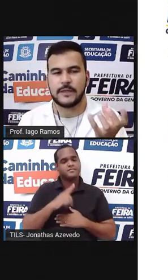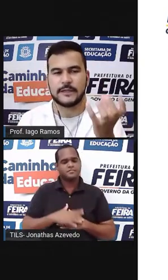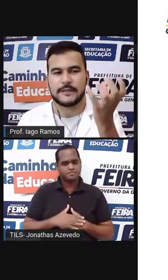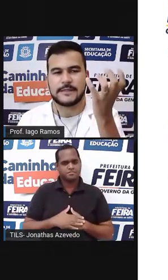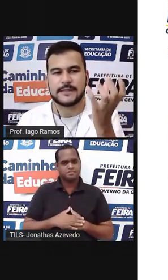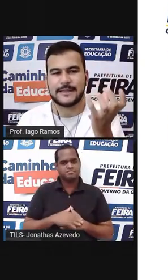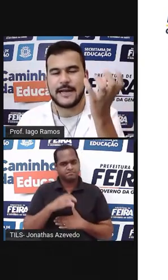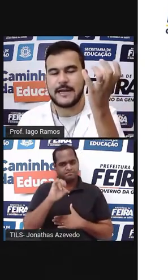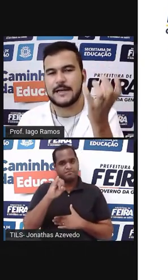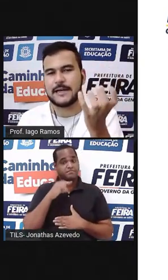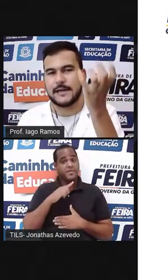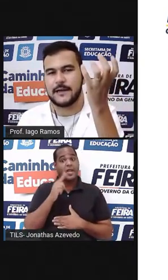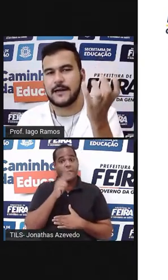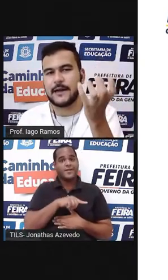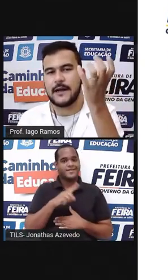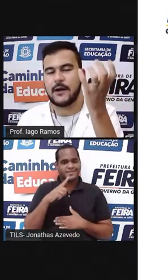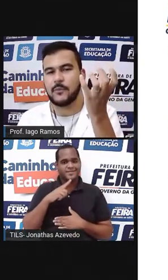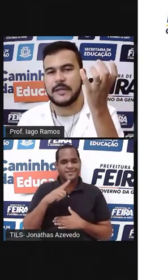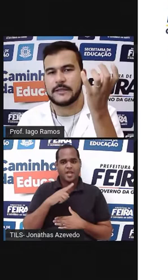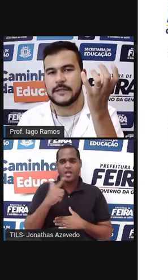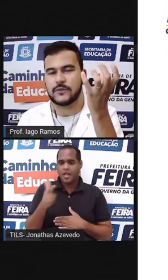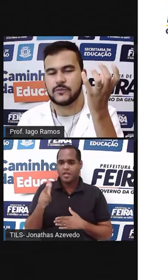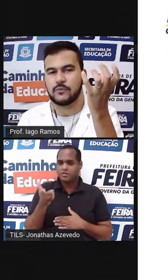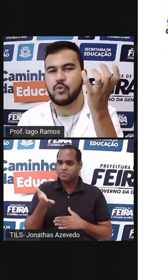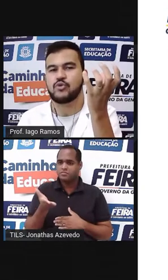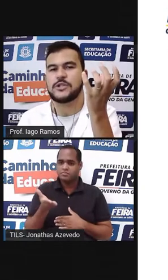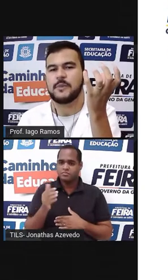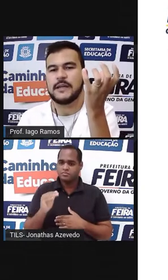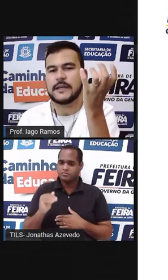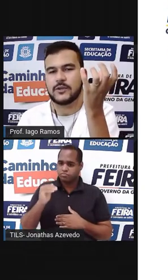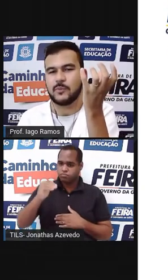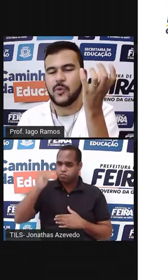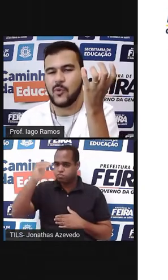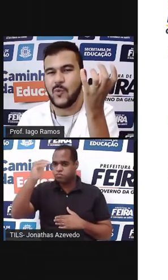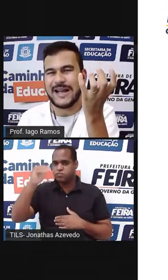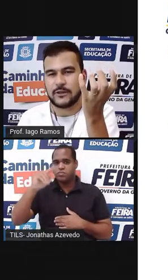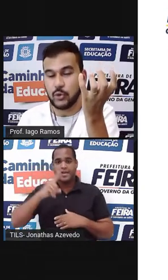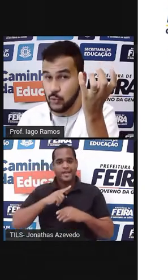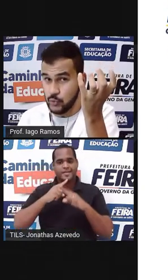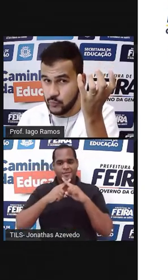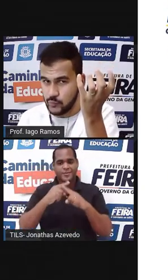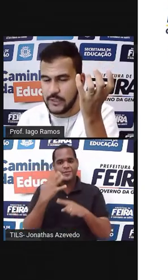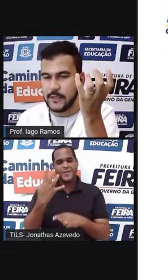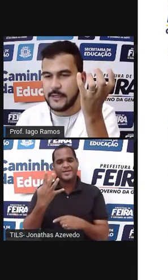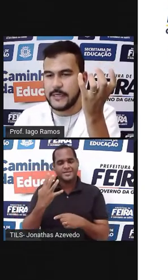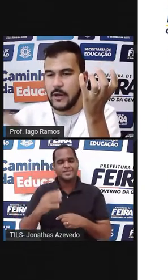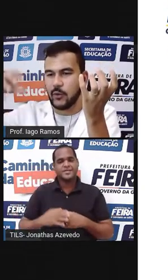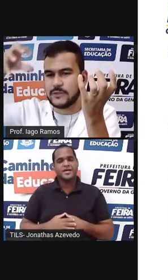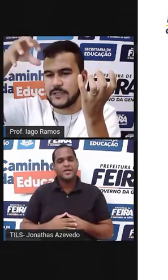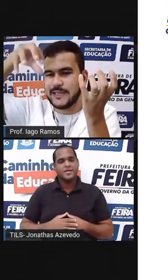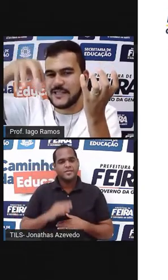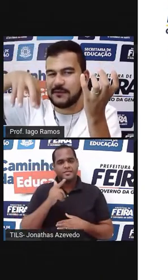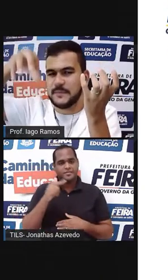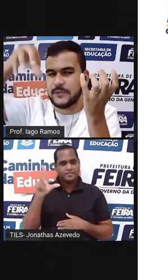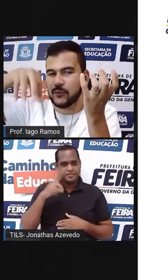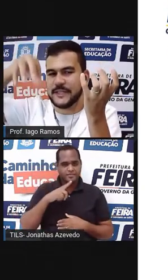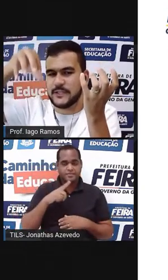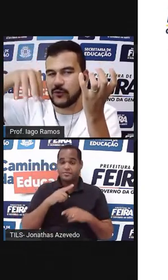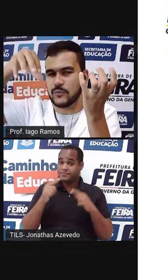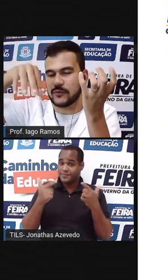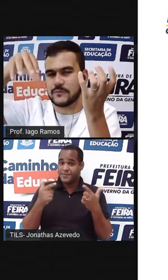Se uma grandeza está aumentando, multiplicando por 4, e a outra está